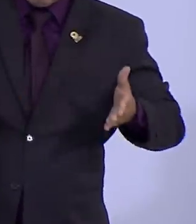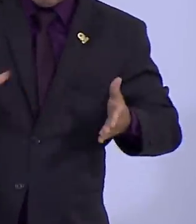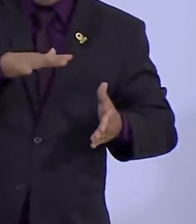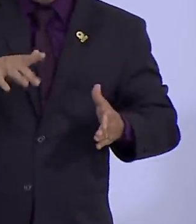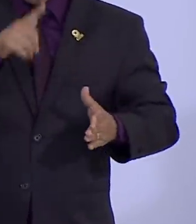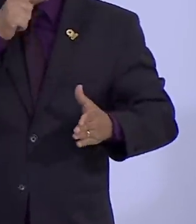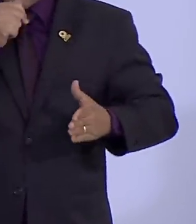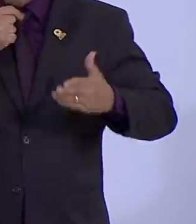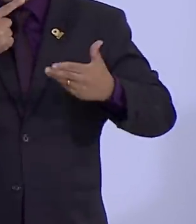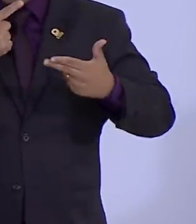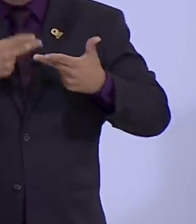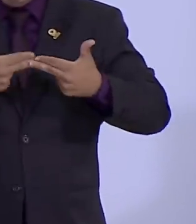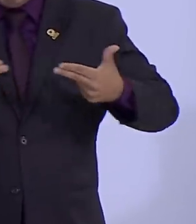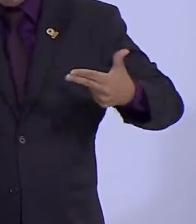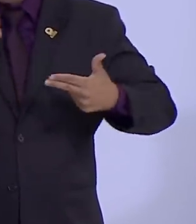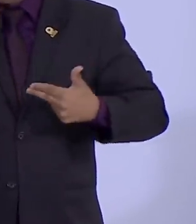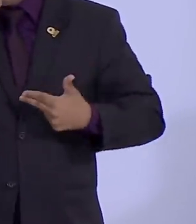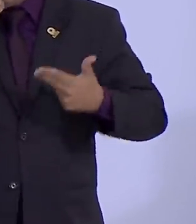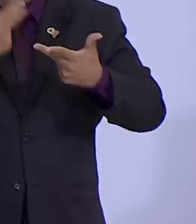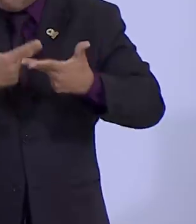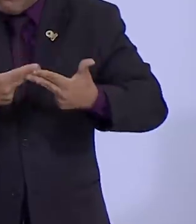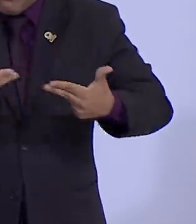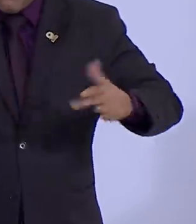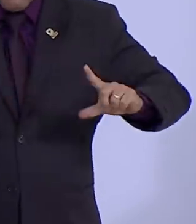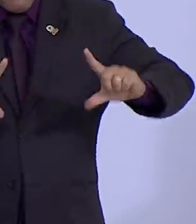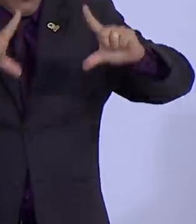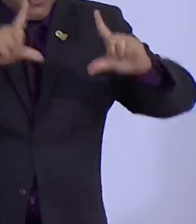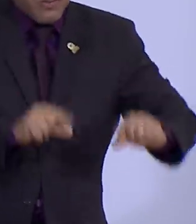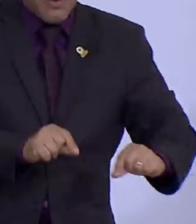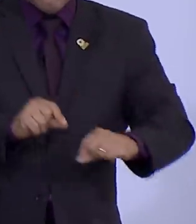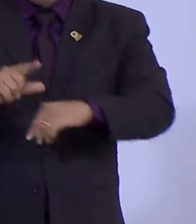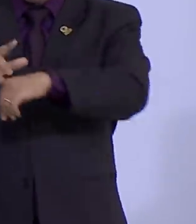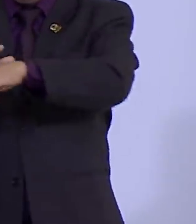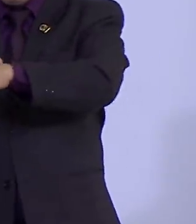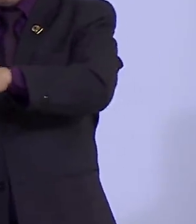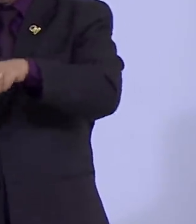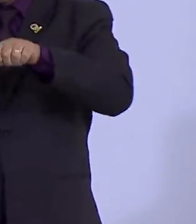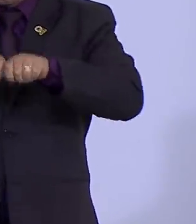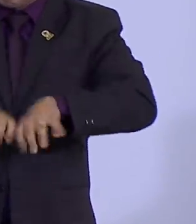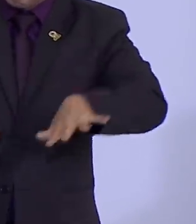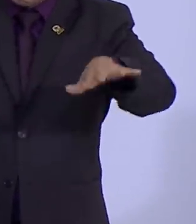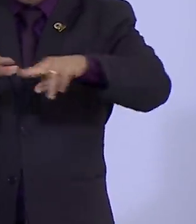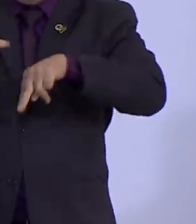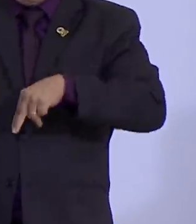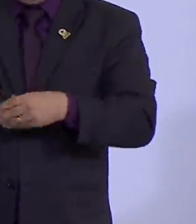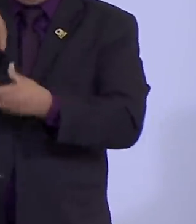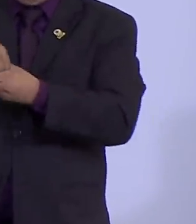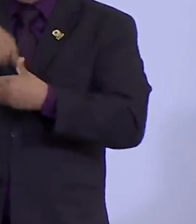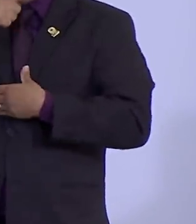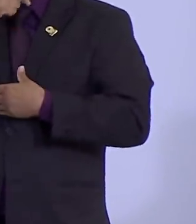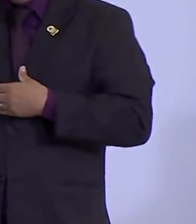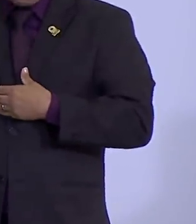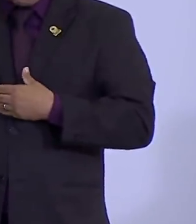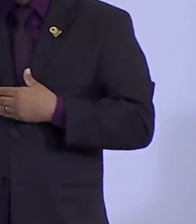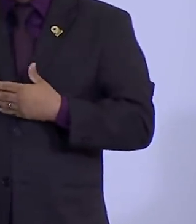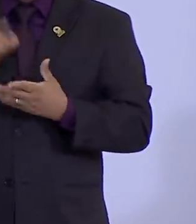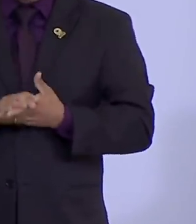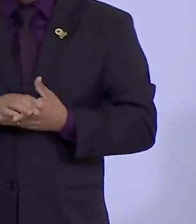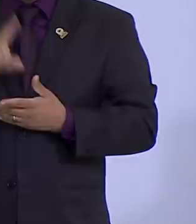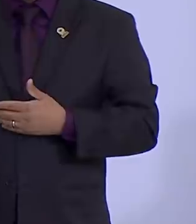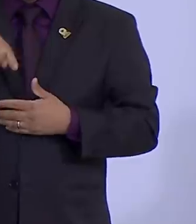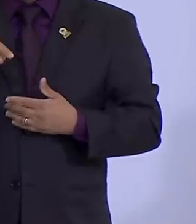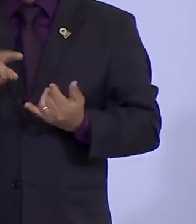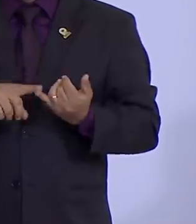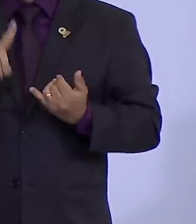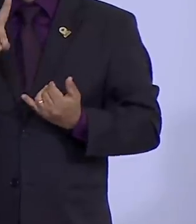diminuindo drasticamente a incidência de doenças transmitidas pela água, principalmente as